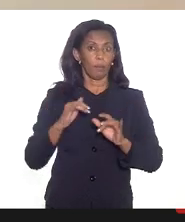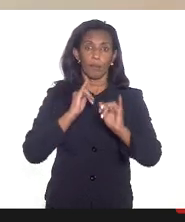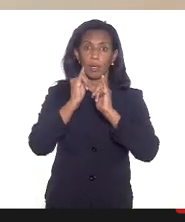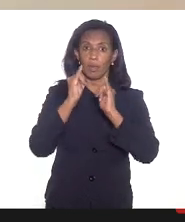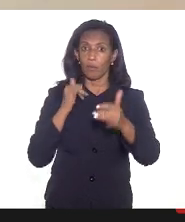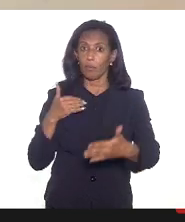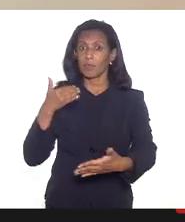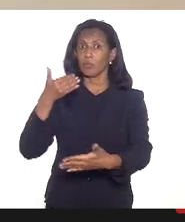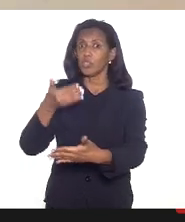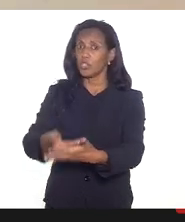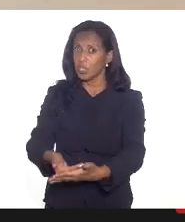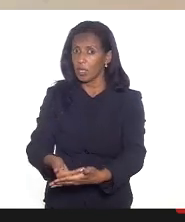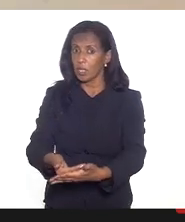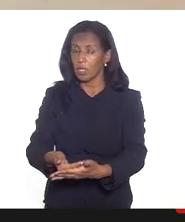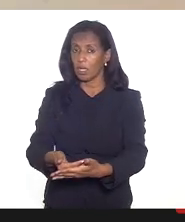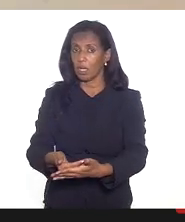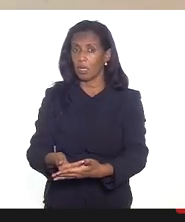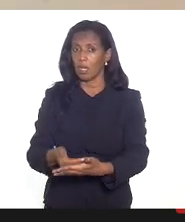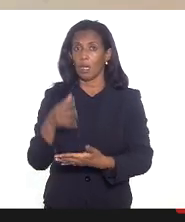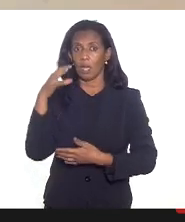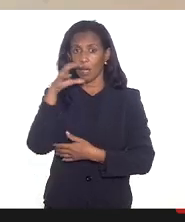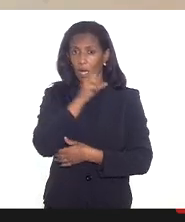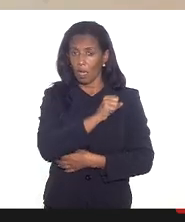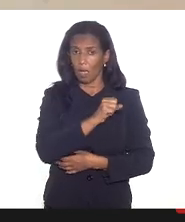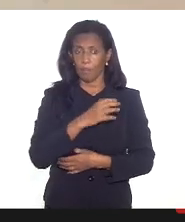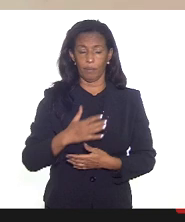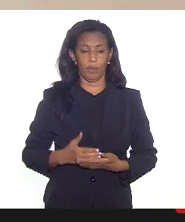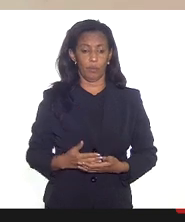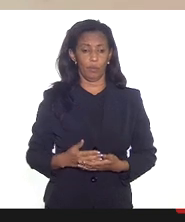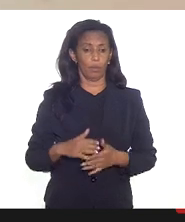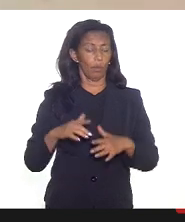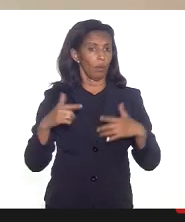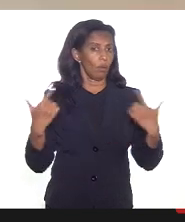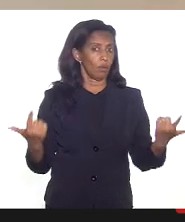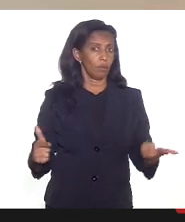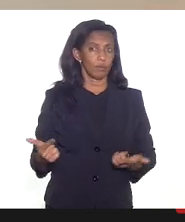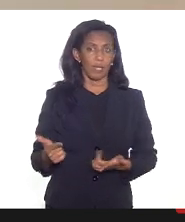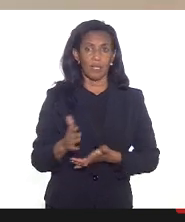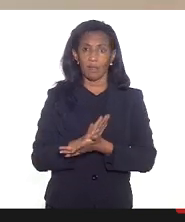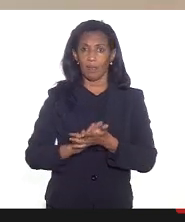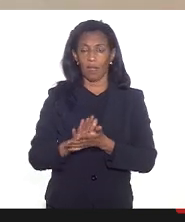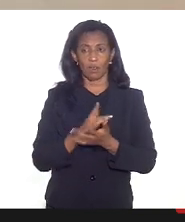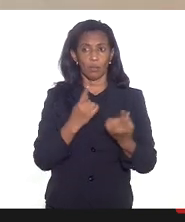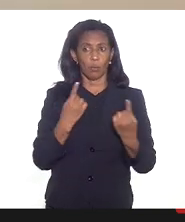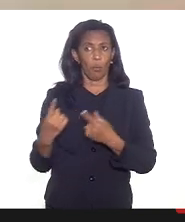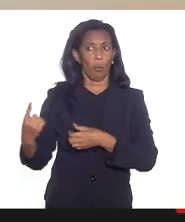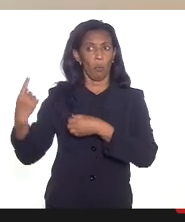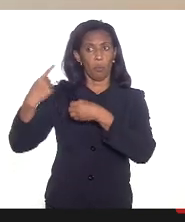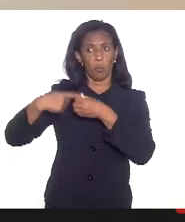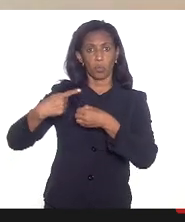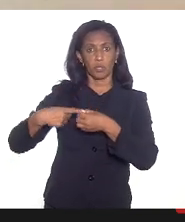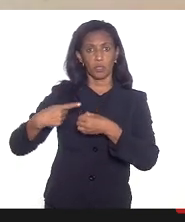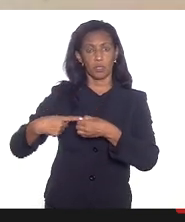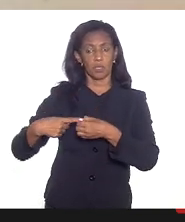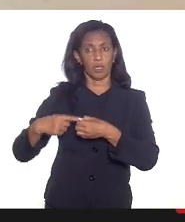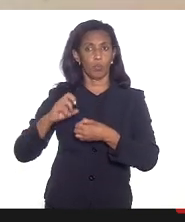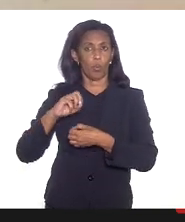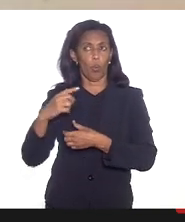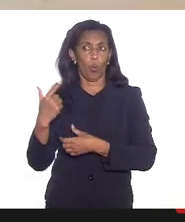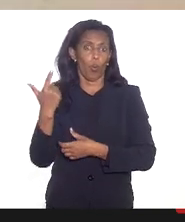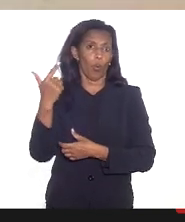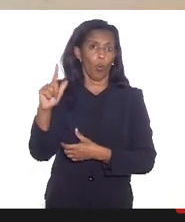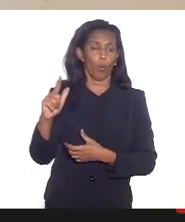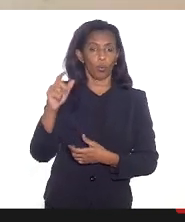informação chegue na ponta chegue o mais rápido possível não há nenhum impedimento para o município colocar se algum município ou outro está fazendo